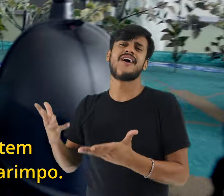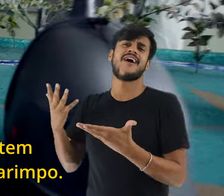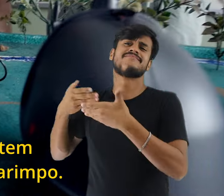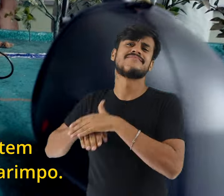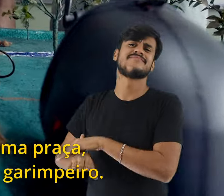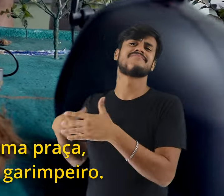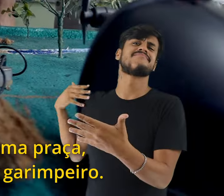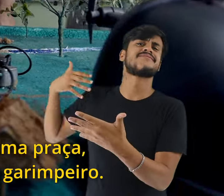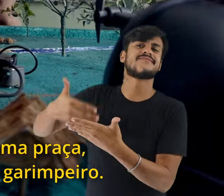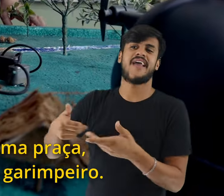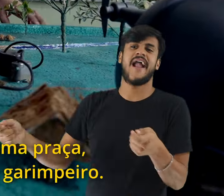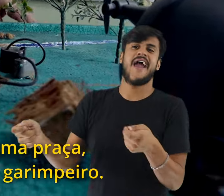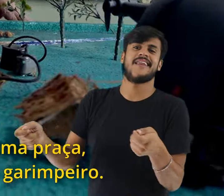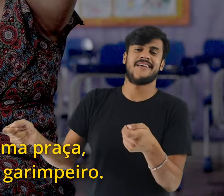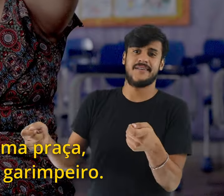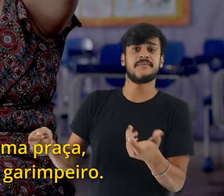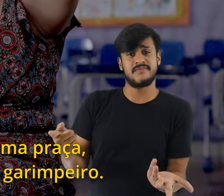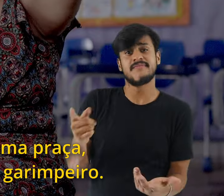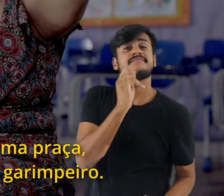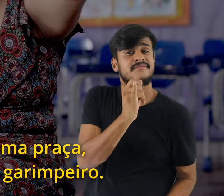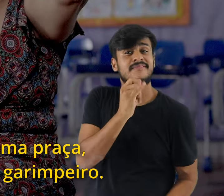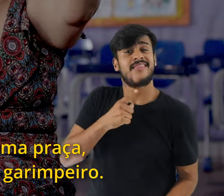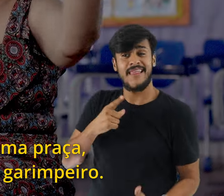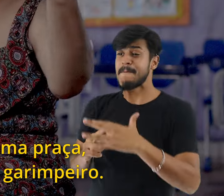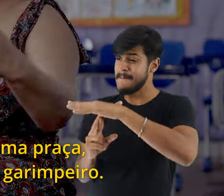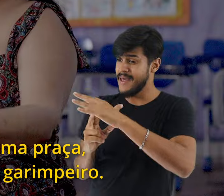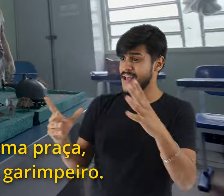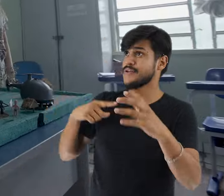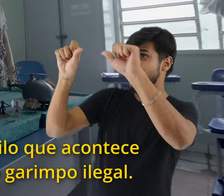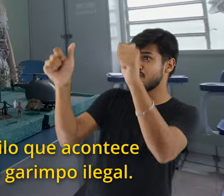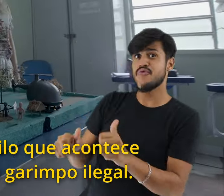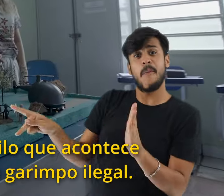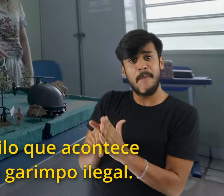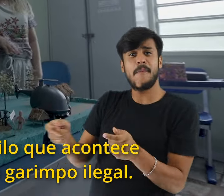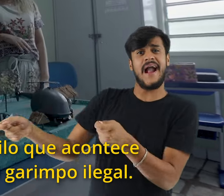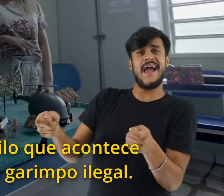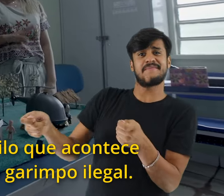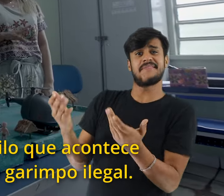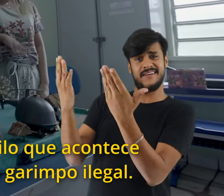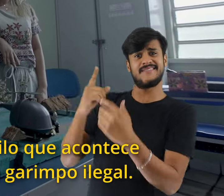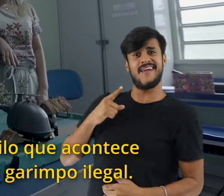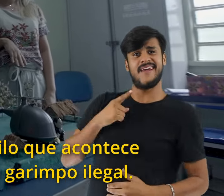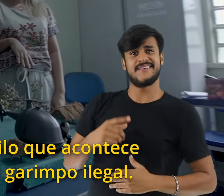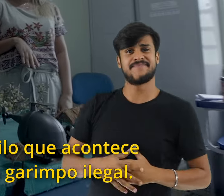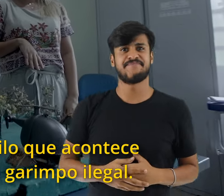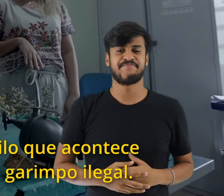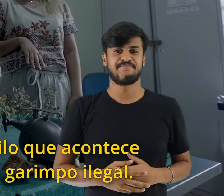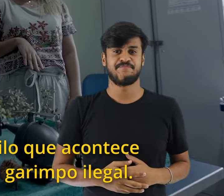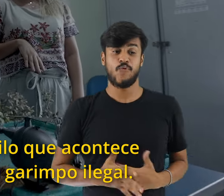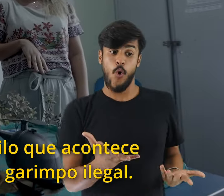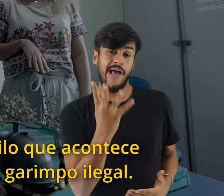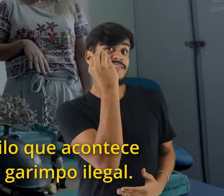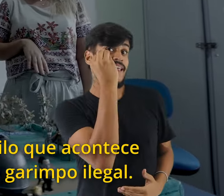cultura de garimpo. Tanto que nós temos uma praça, um monumento do garimpeiro. Tentamos representar aquilo que